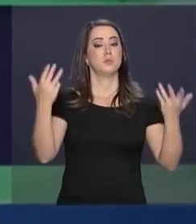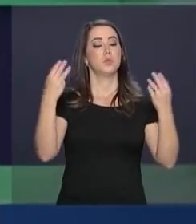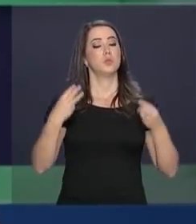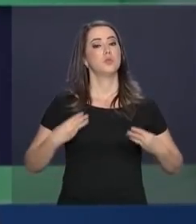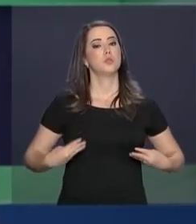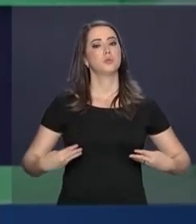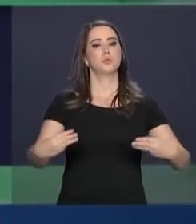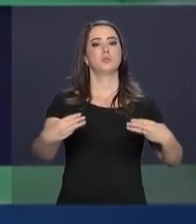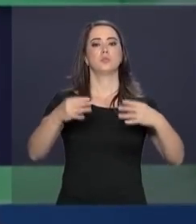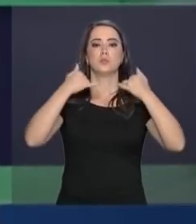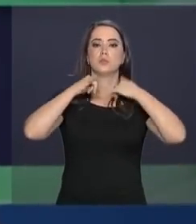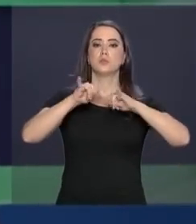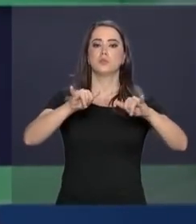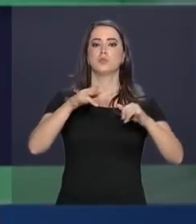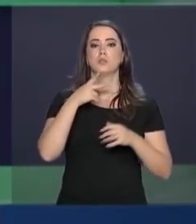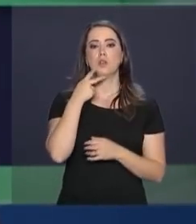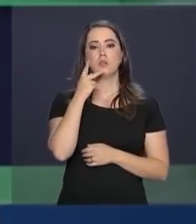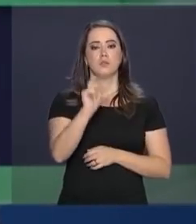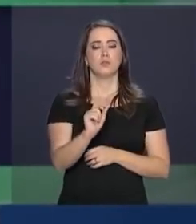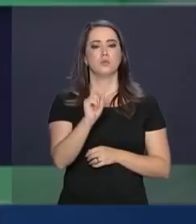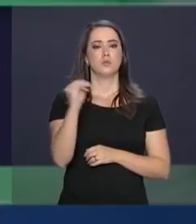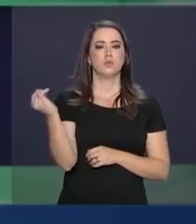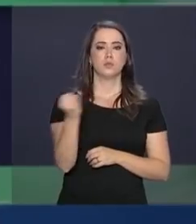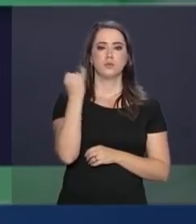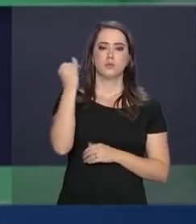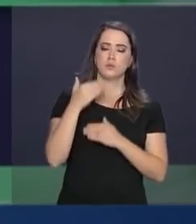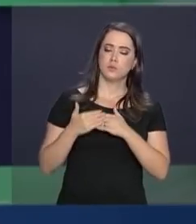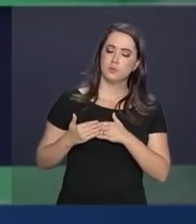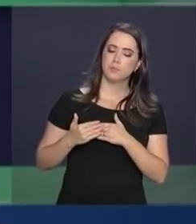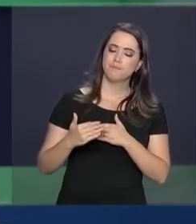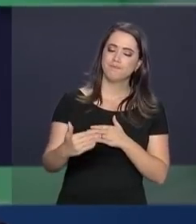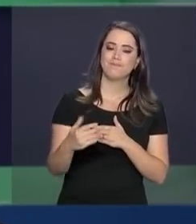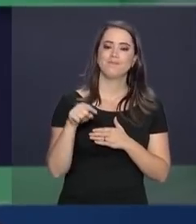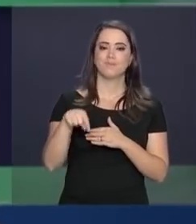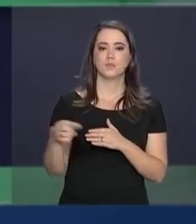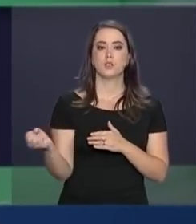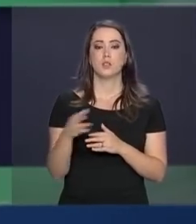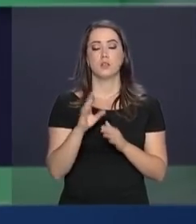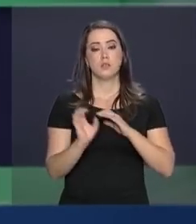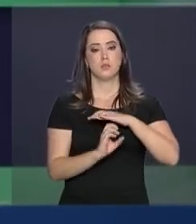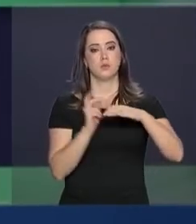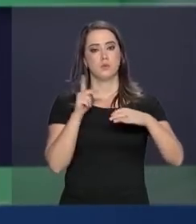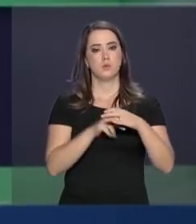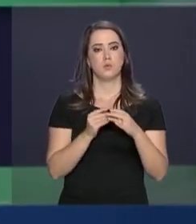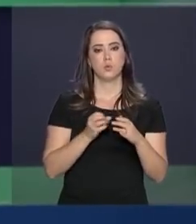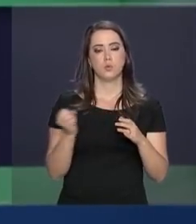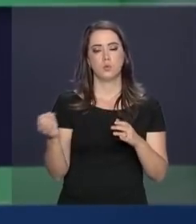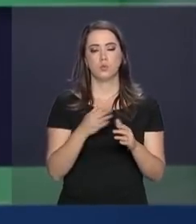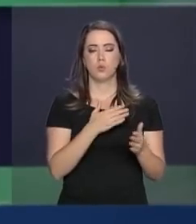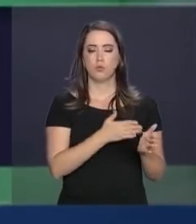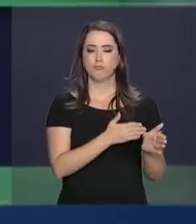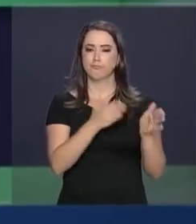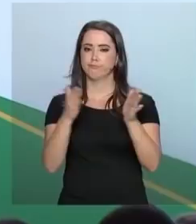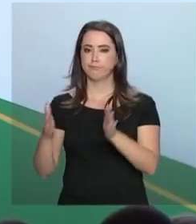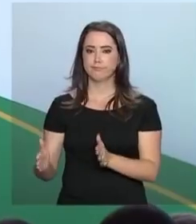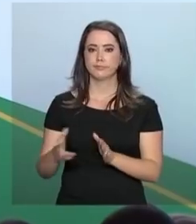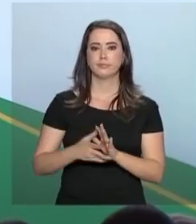ministro de Minas e Energia, Bento Albuquerque, ressaltou que agora se inicia na Petrobras um novo ciclo.